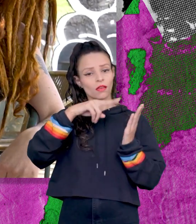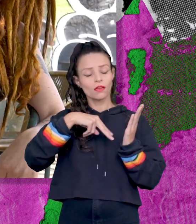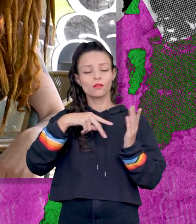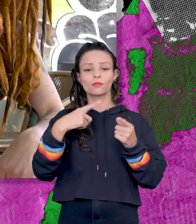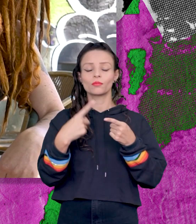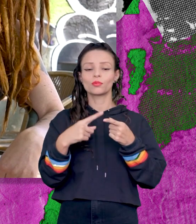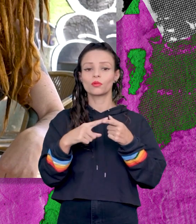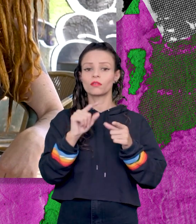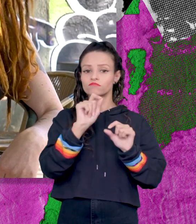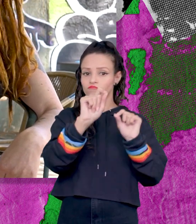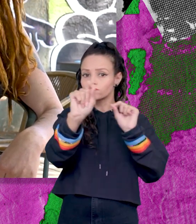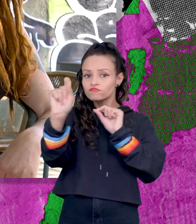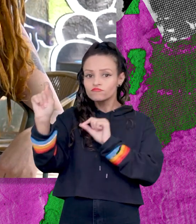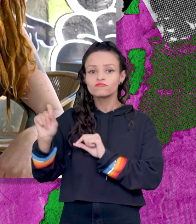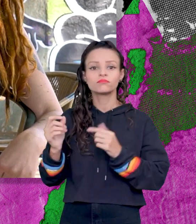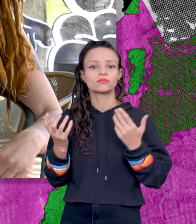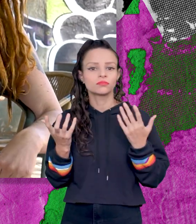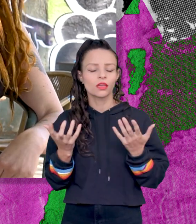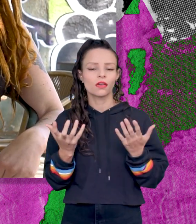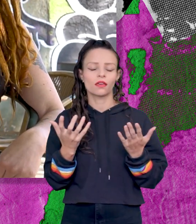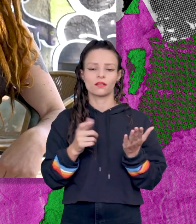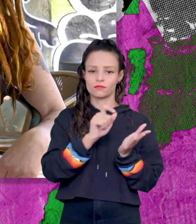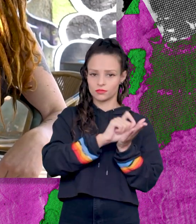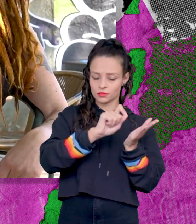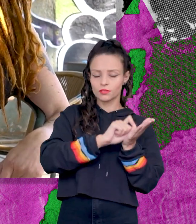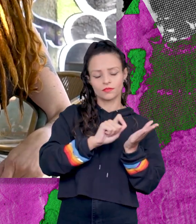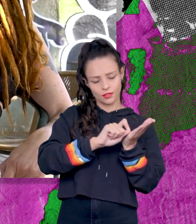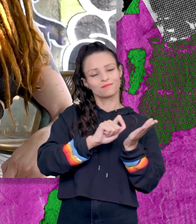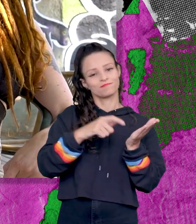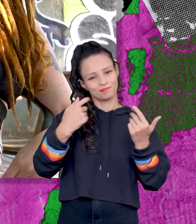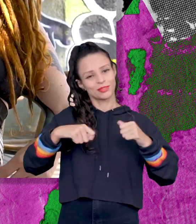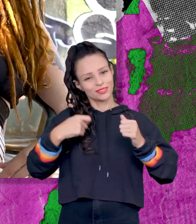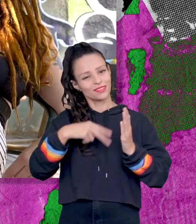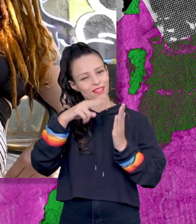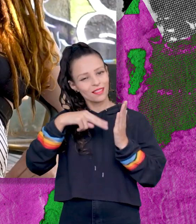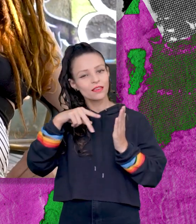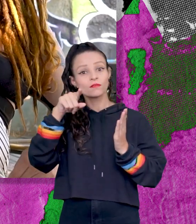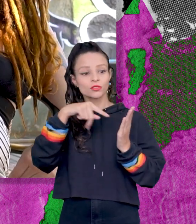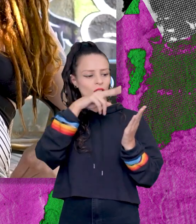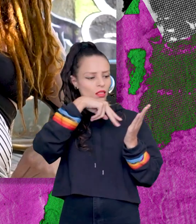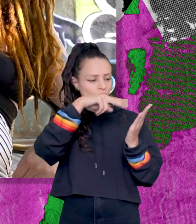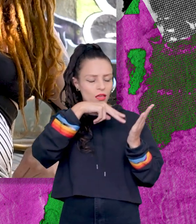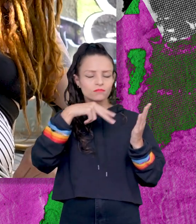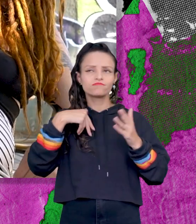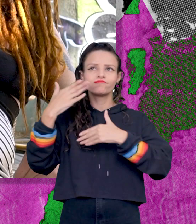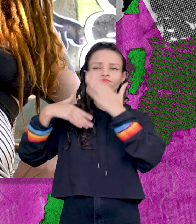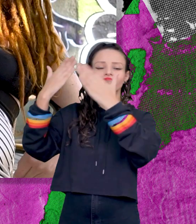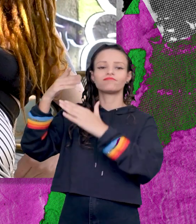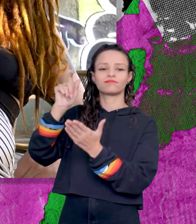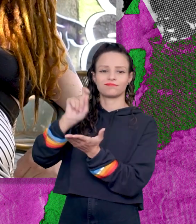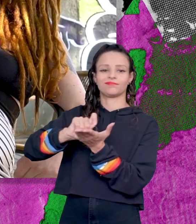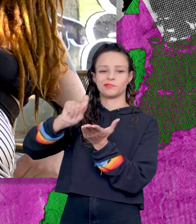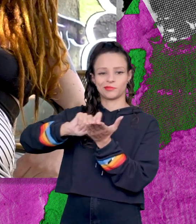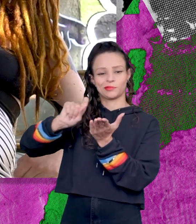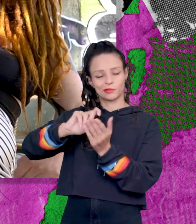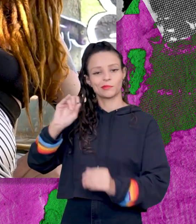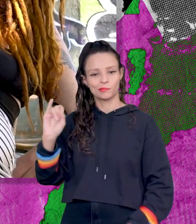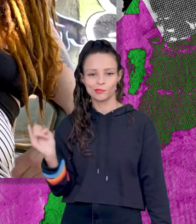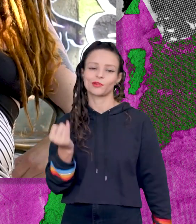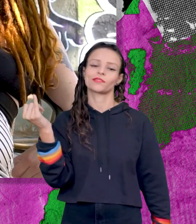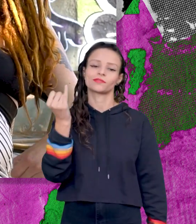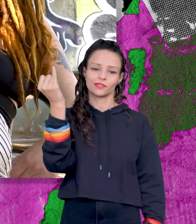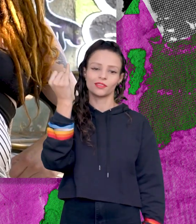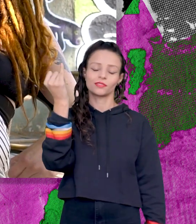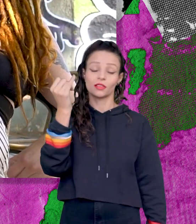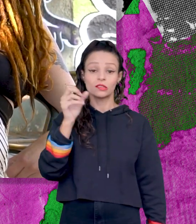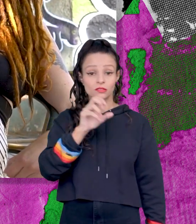porque quem quer escrever, precisa ler, a importância da leitura pra você desenvolver a escrita, ela é de